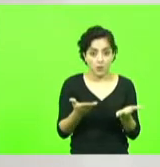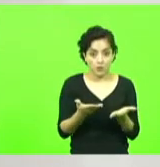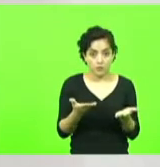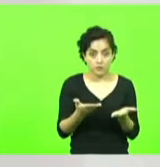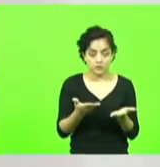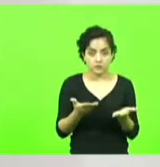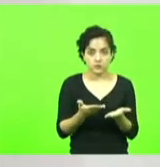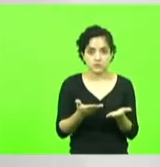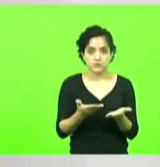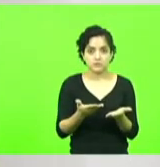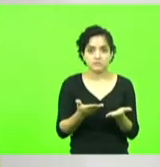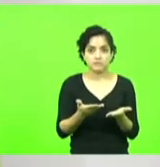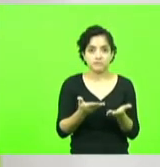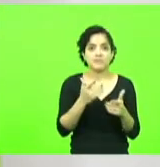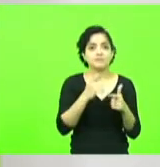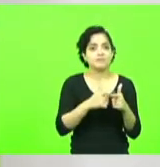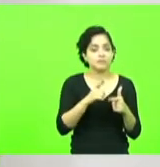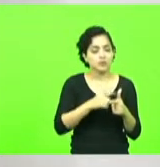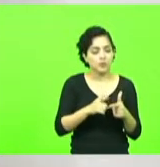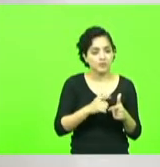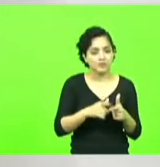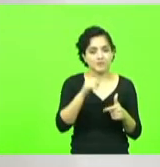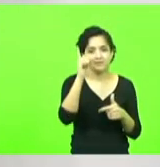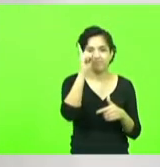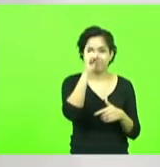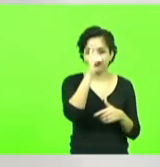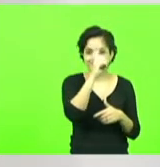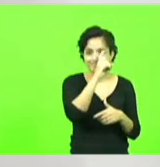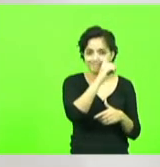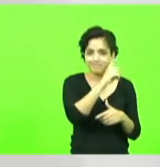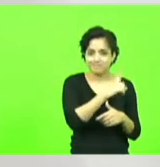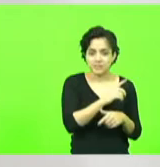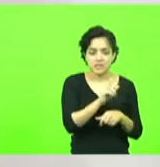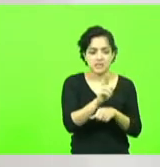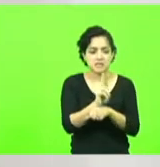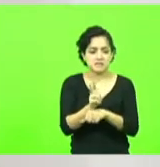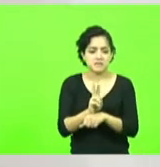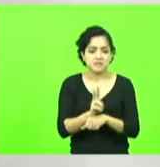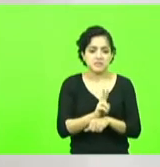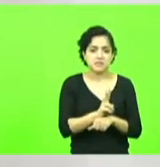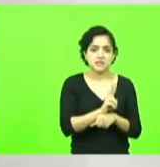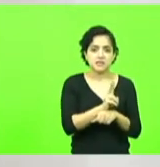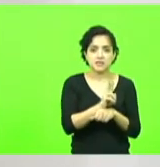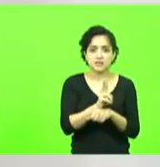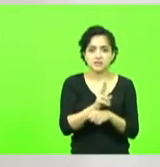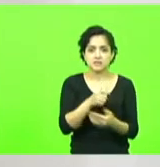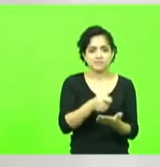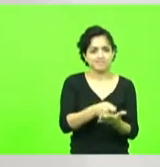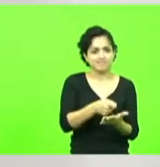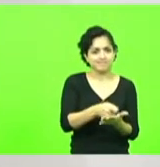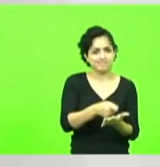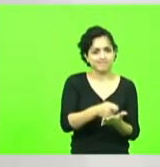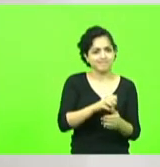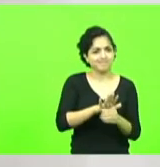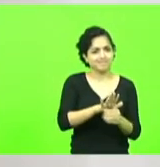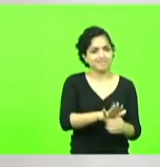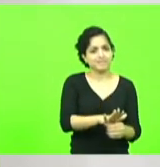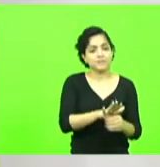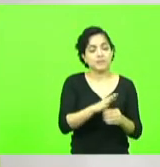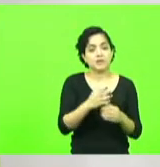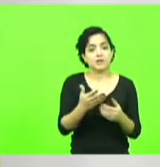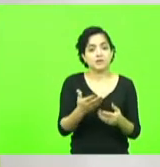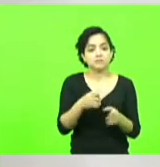essa dificuldade essa fiscalização opressora e não orientadora